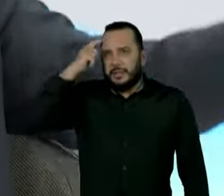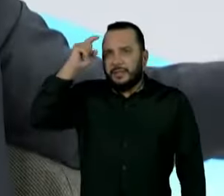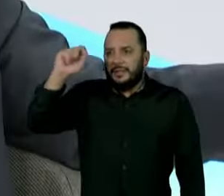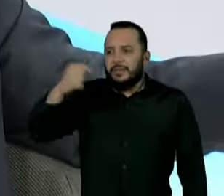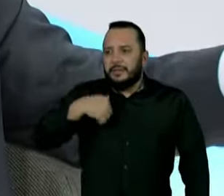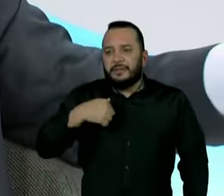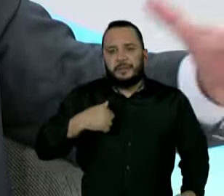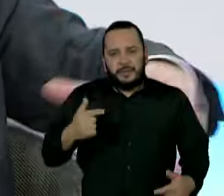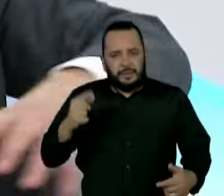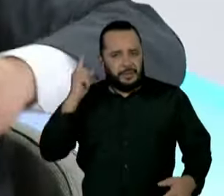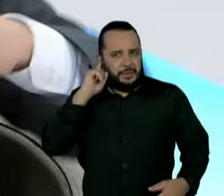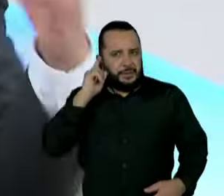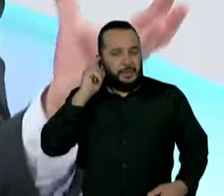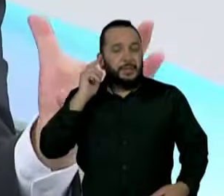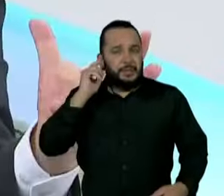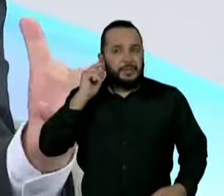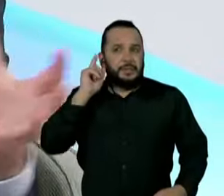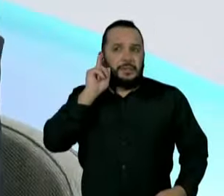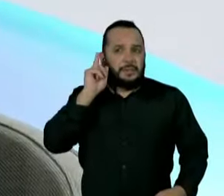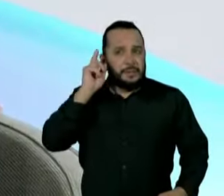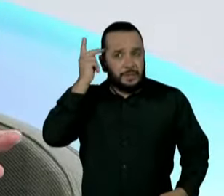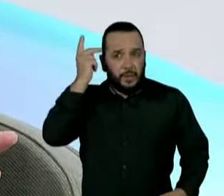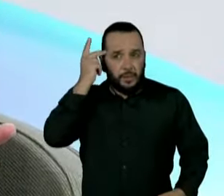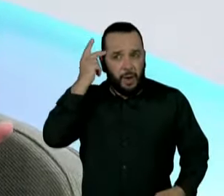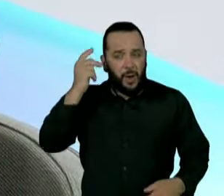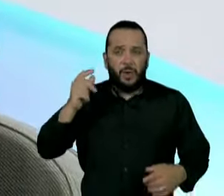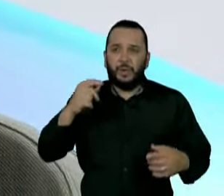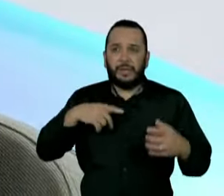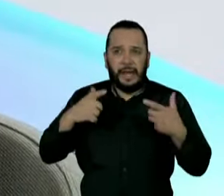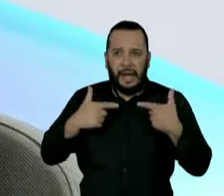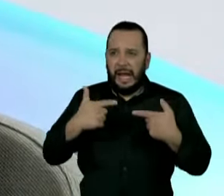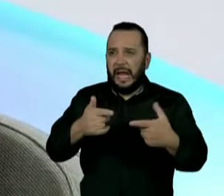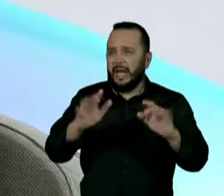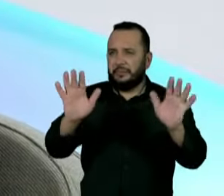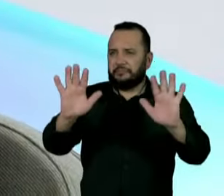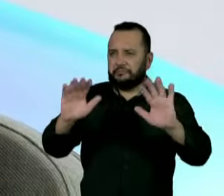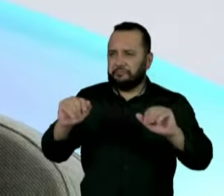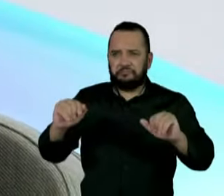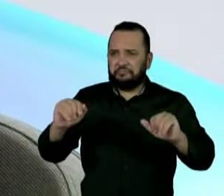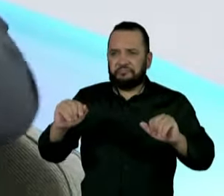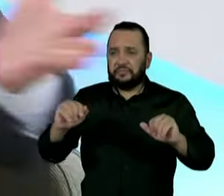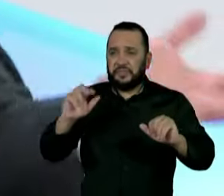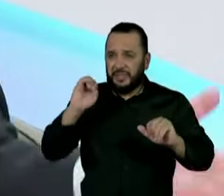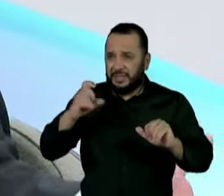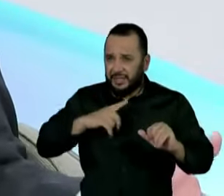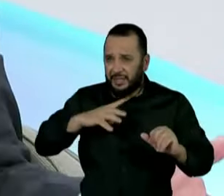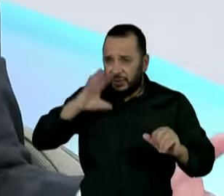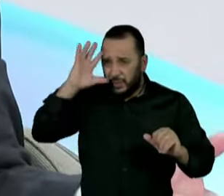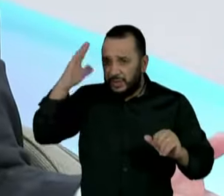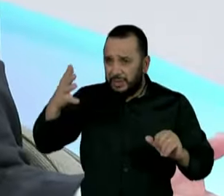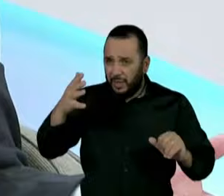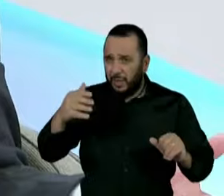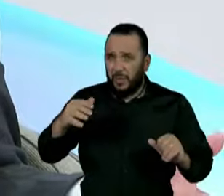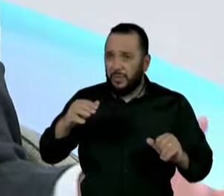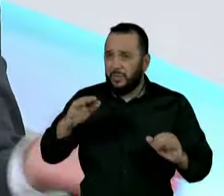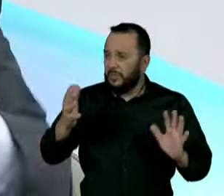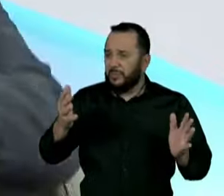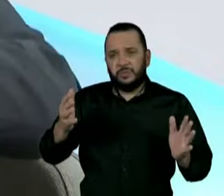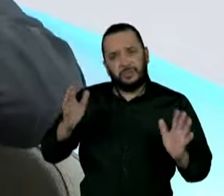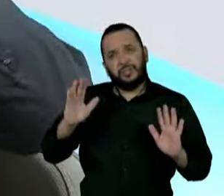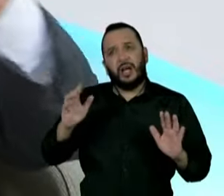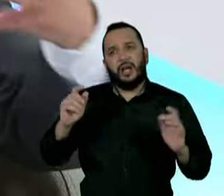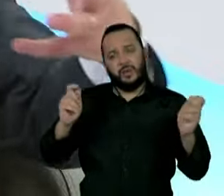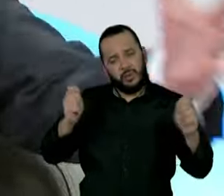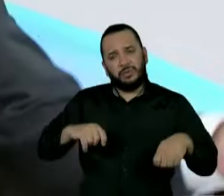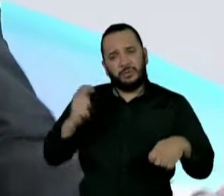guerra em São Paulo, aliás, no Brasil, se isso desse solução, nós já tínhamos solucionado. Nós temos 80 mil policiais em São Paulo. Nós